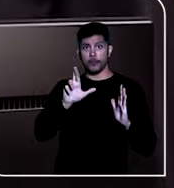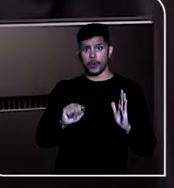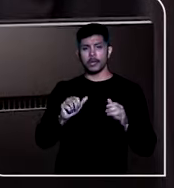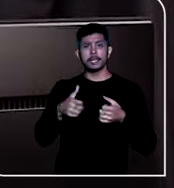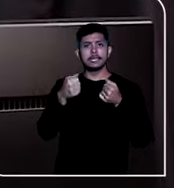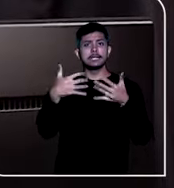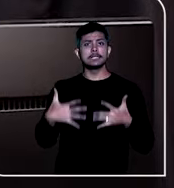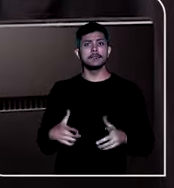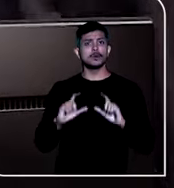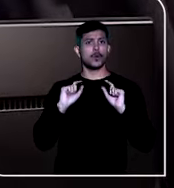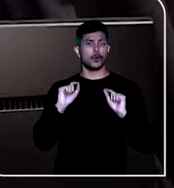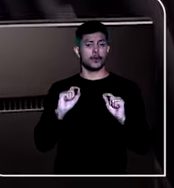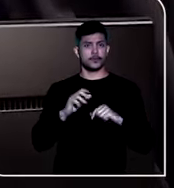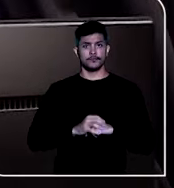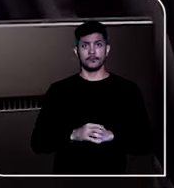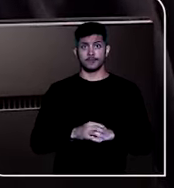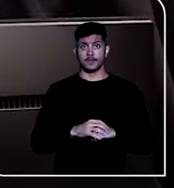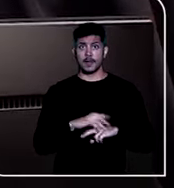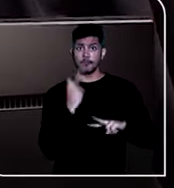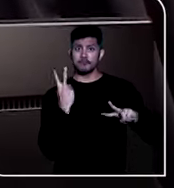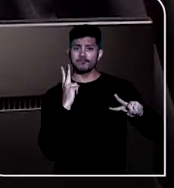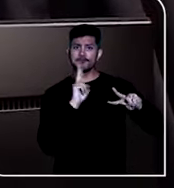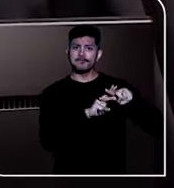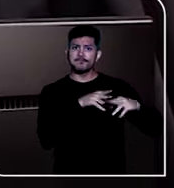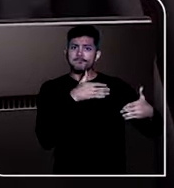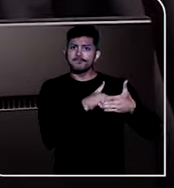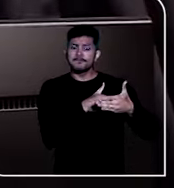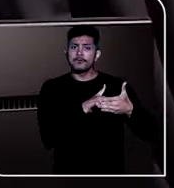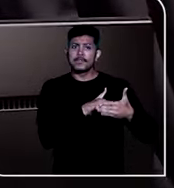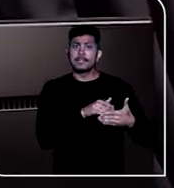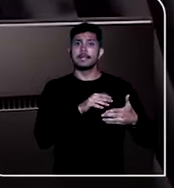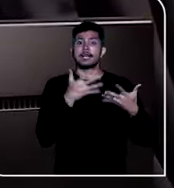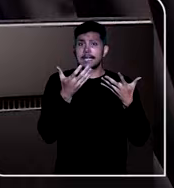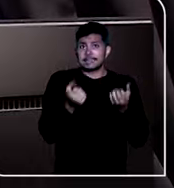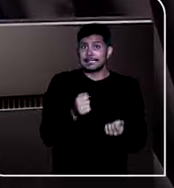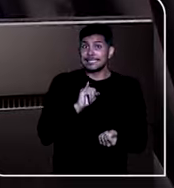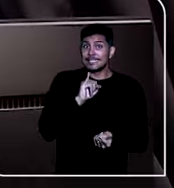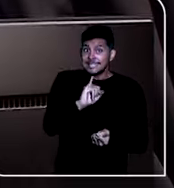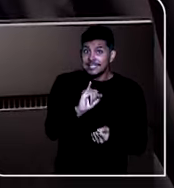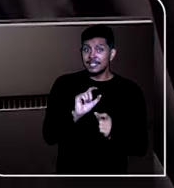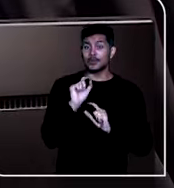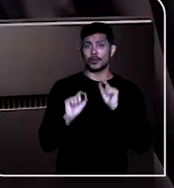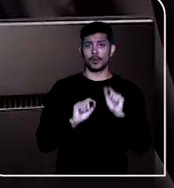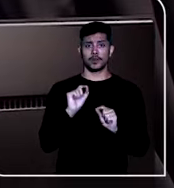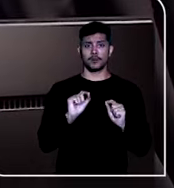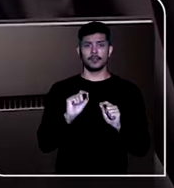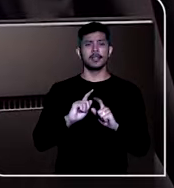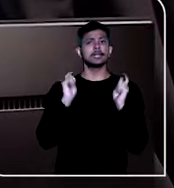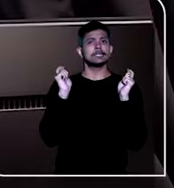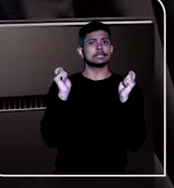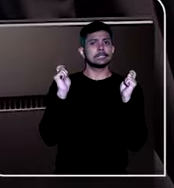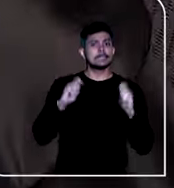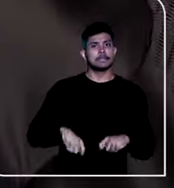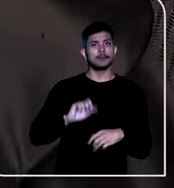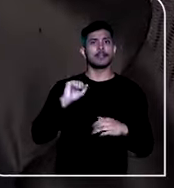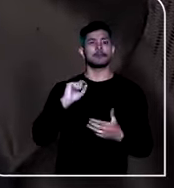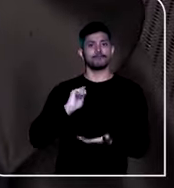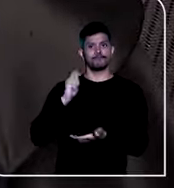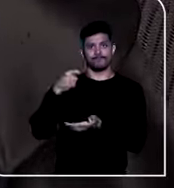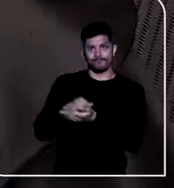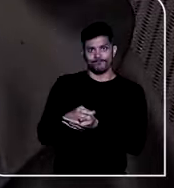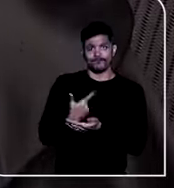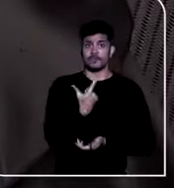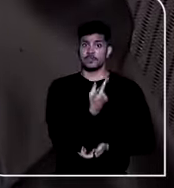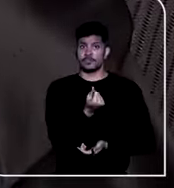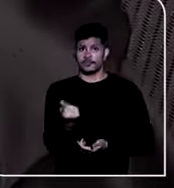citou o precedente do tribunal no sentido de que a restrição da liberdade só é justificável, entre outros pontos, se servir para garantir o